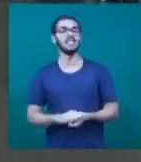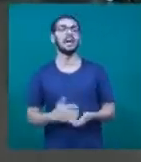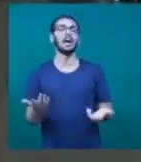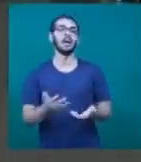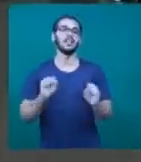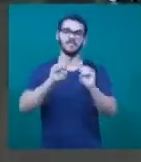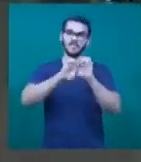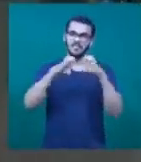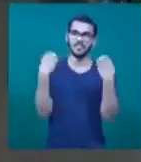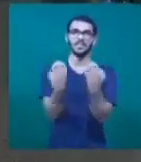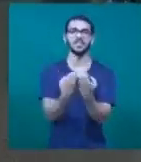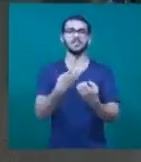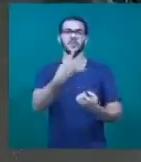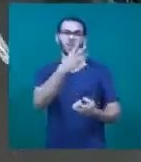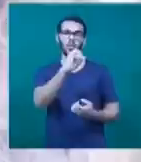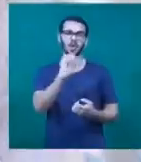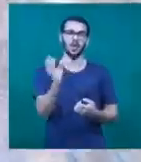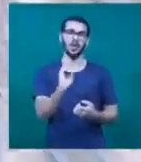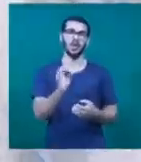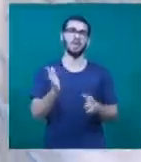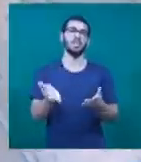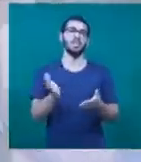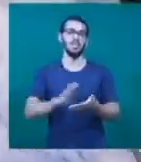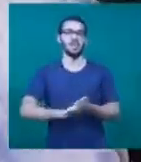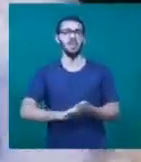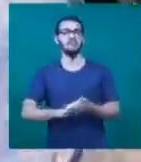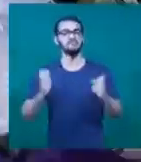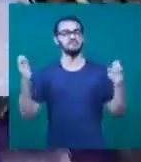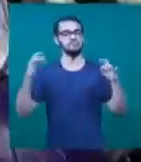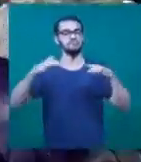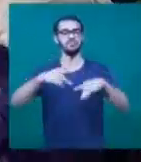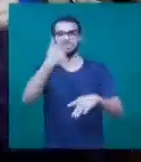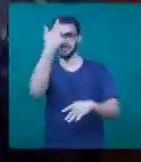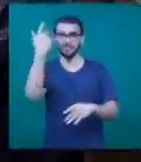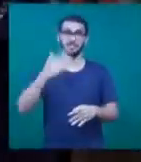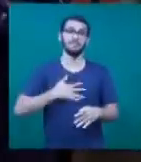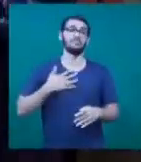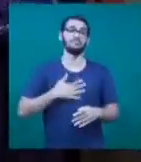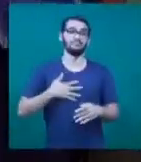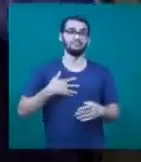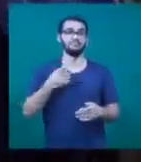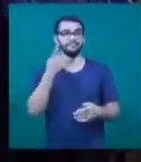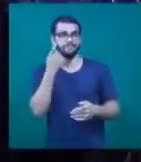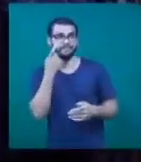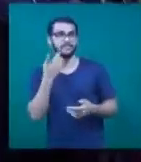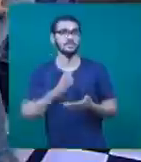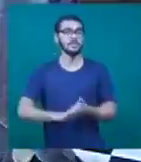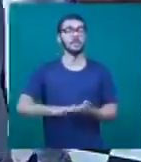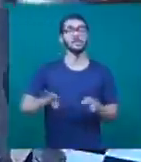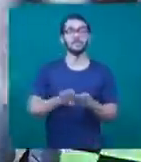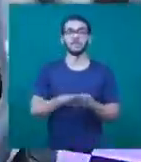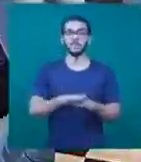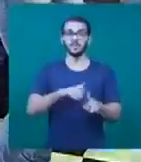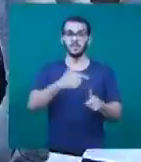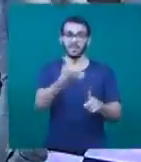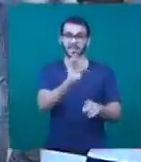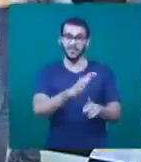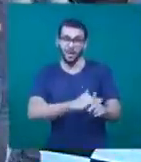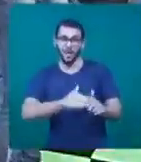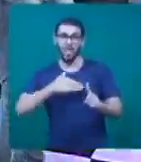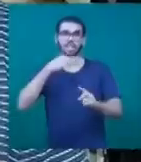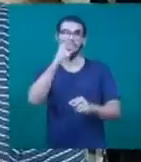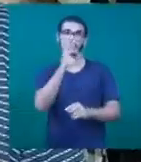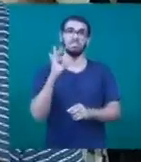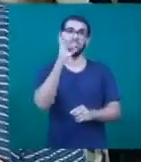amantes do assunto em Belo Horizonte. Do ano passado para este ano, houve um crescimento de 10% no movimento do